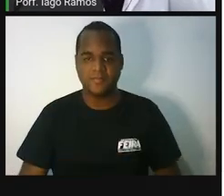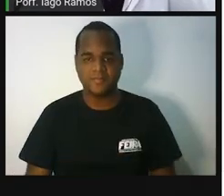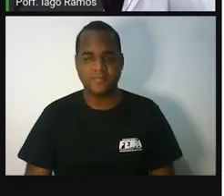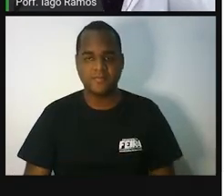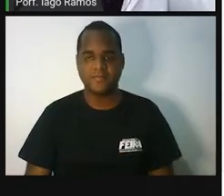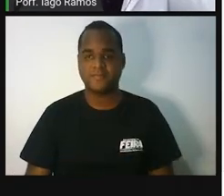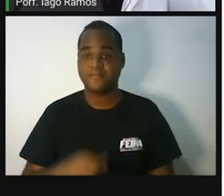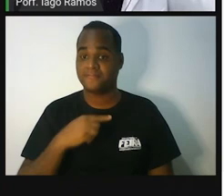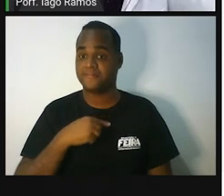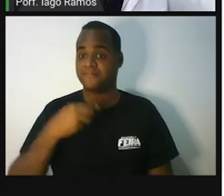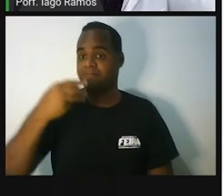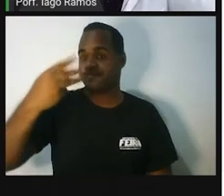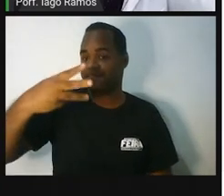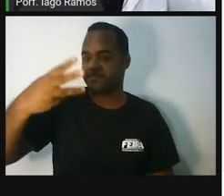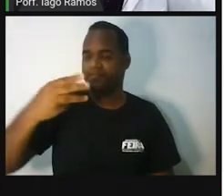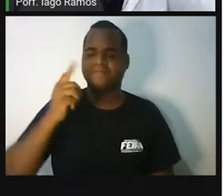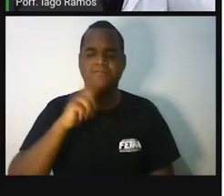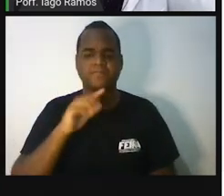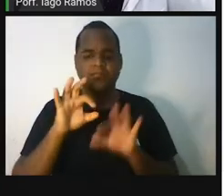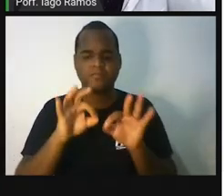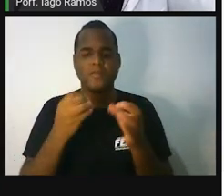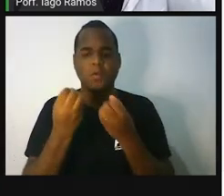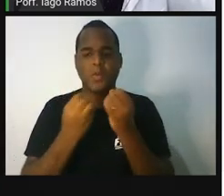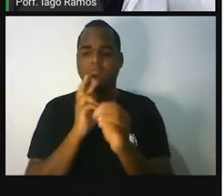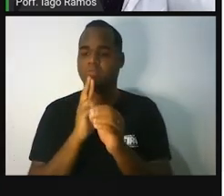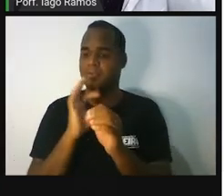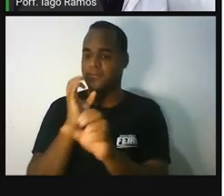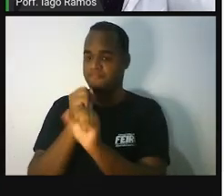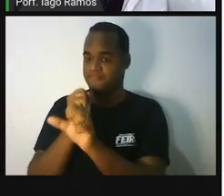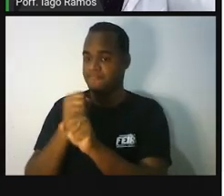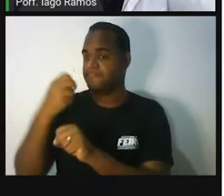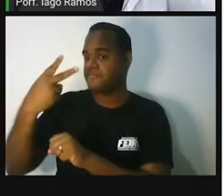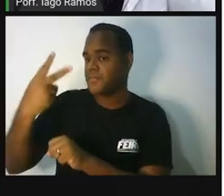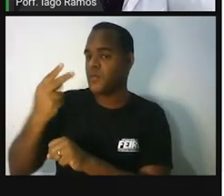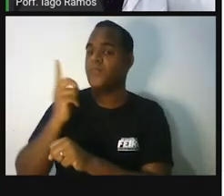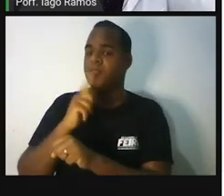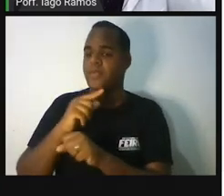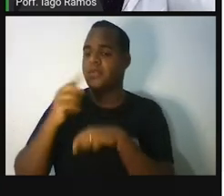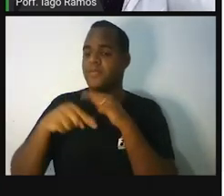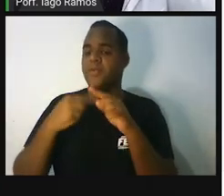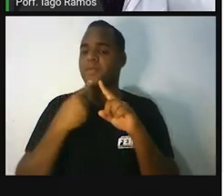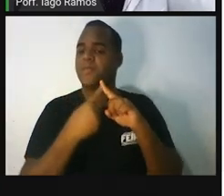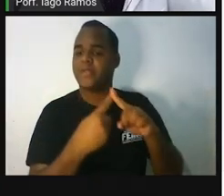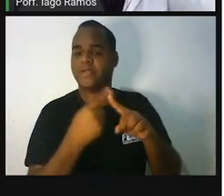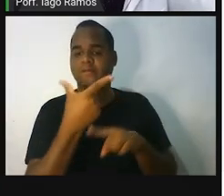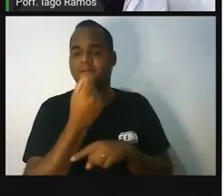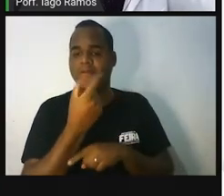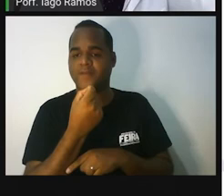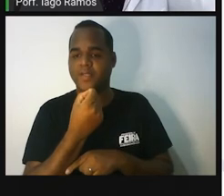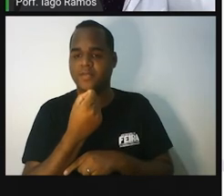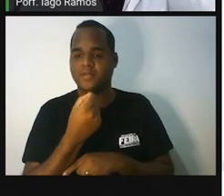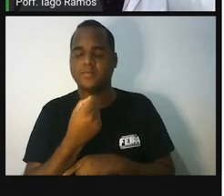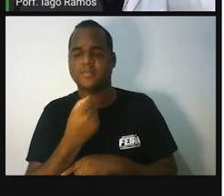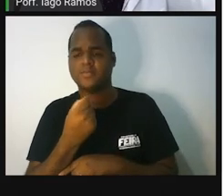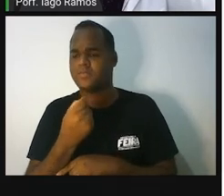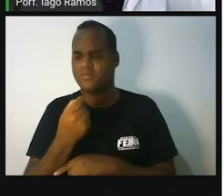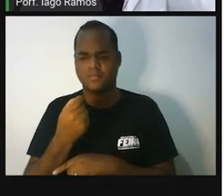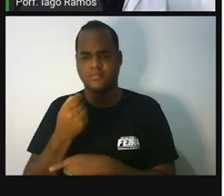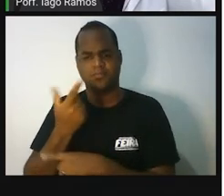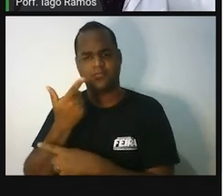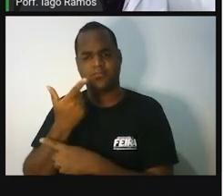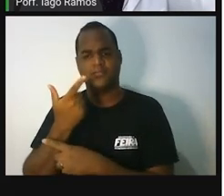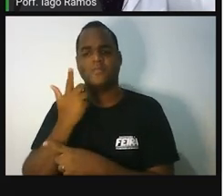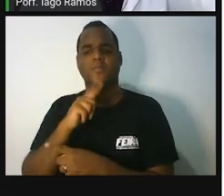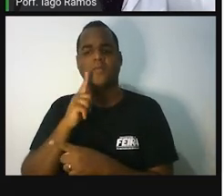No terceiro passo, o é que você faz? Você pega o resultado do segundo e multiplica por 20. Quem é o resultado do